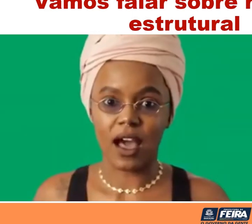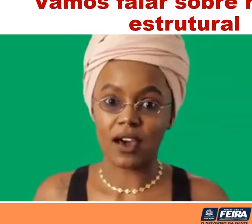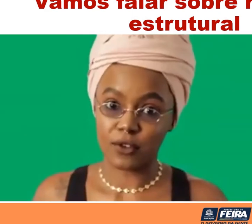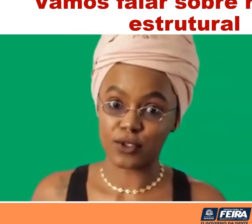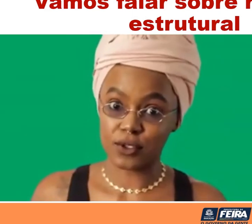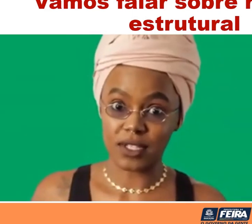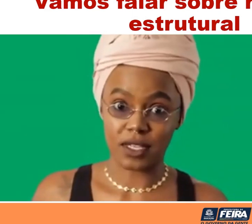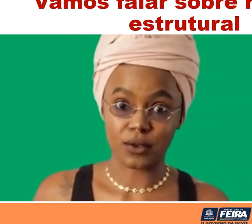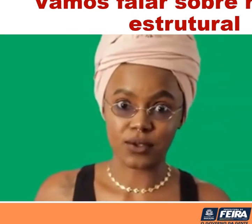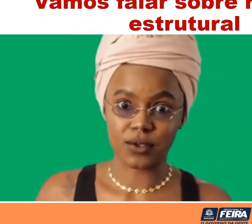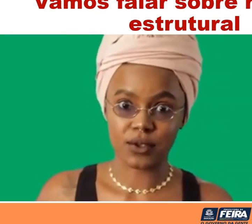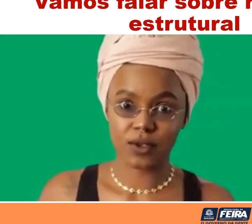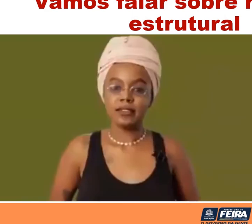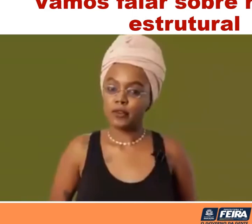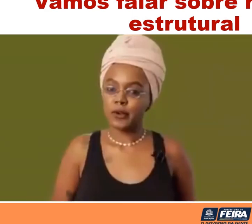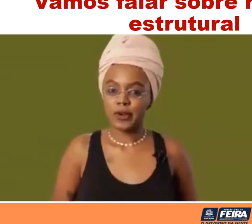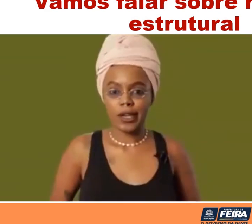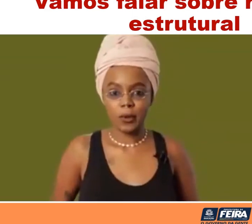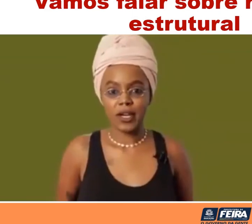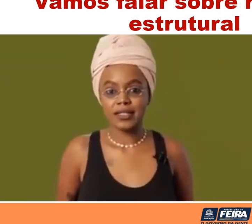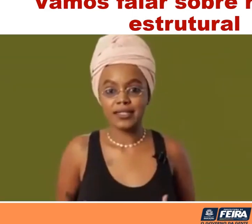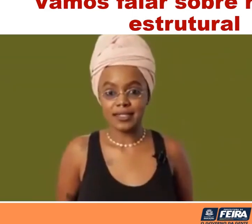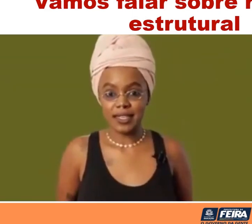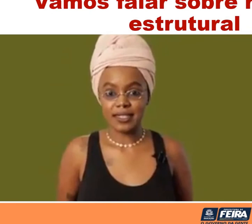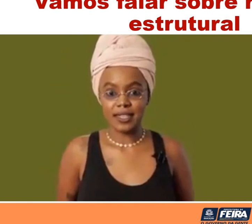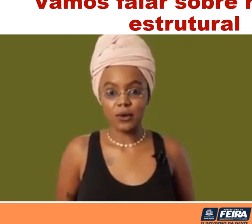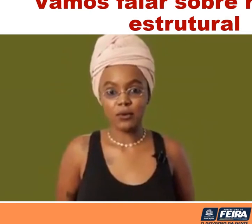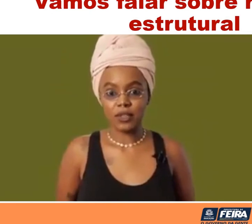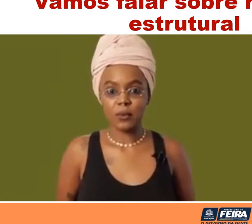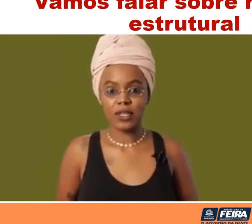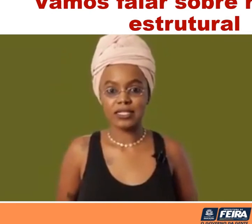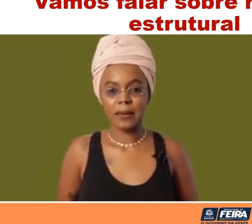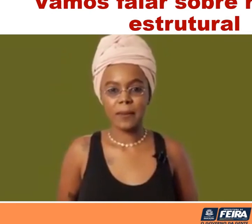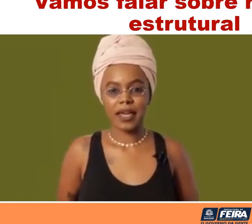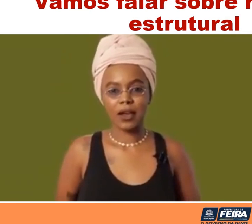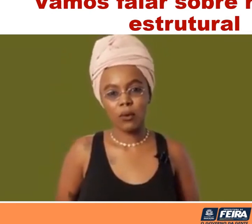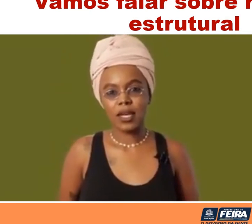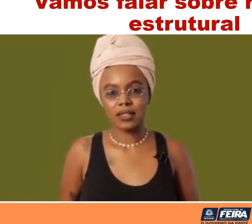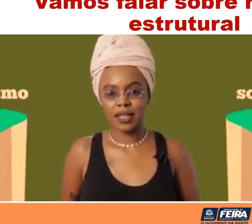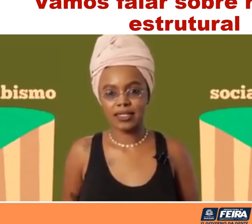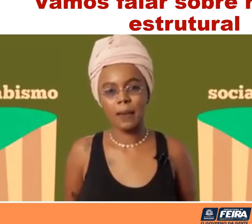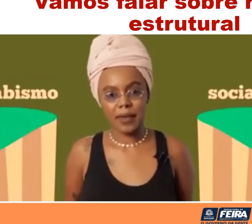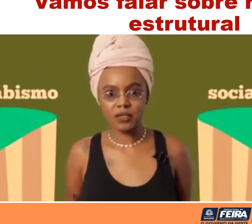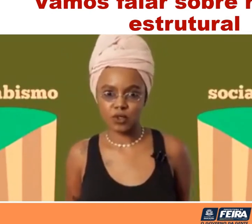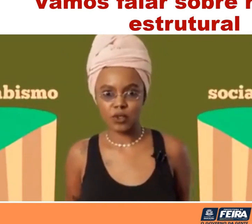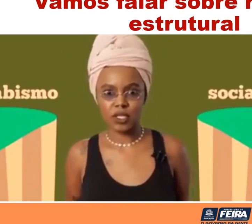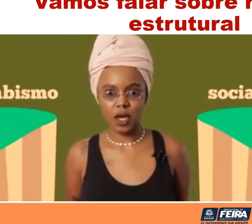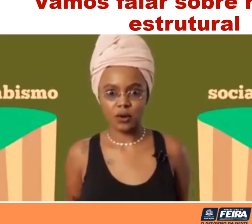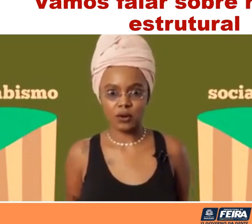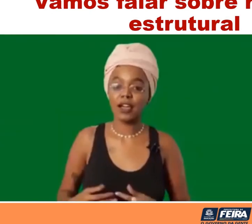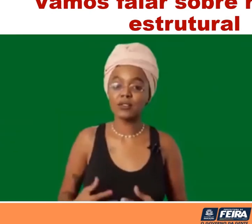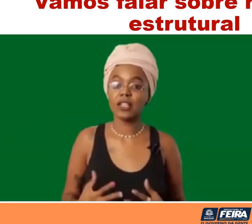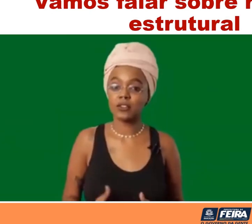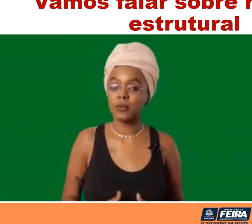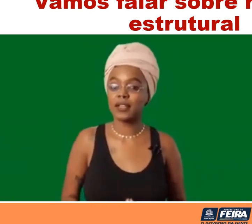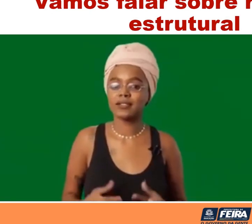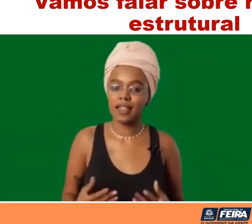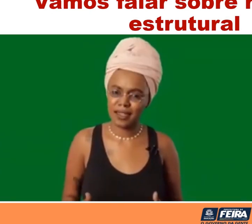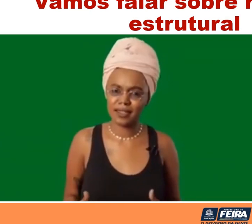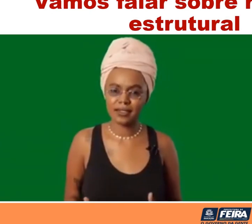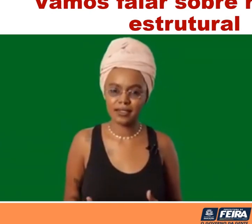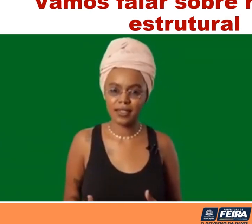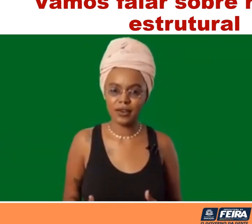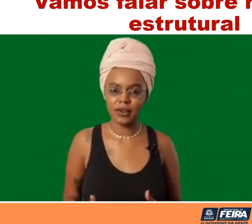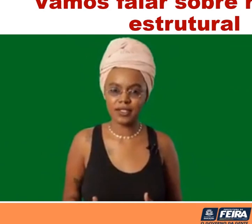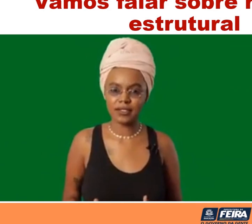calava a voz dos negros. Não foram elaboradas leis que contribuíssem para combater esse abismo social, causado